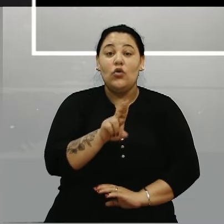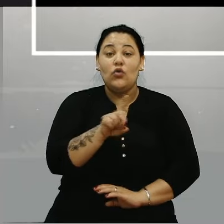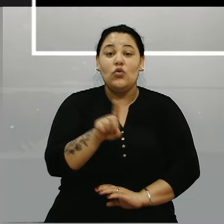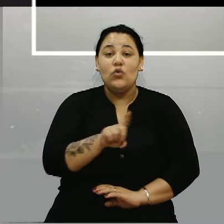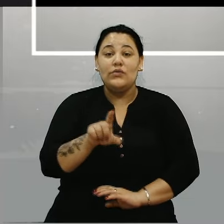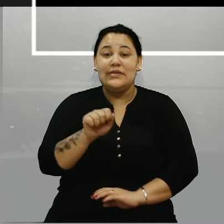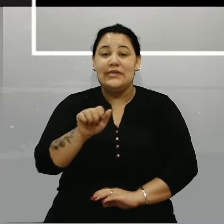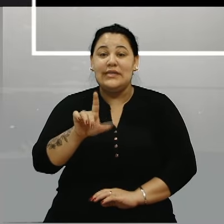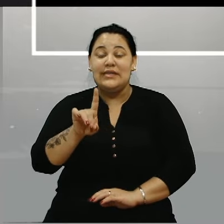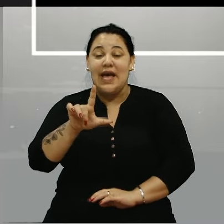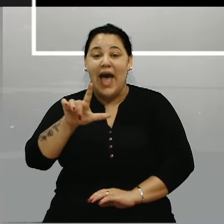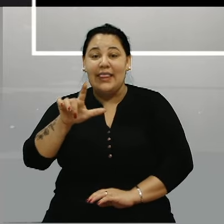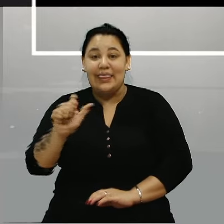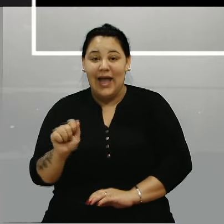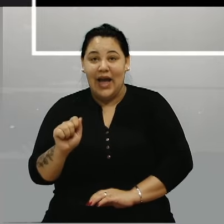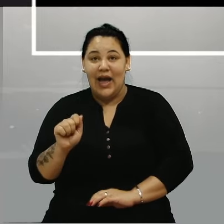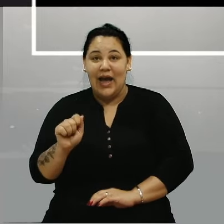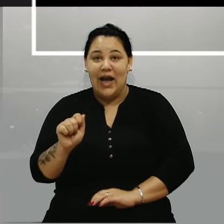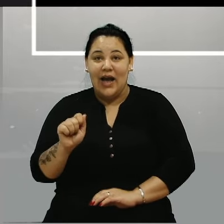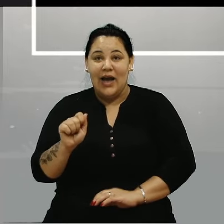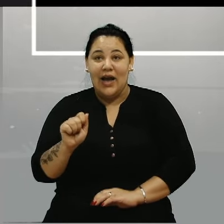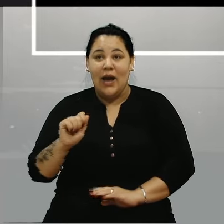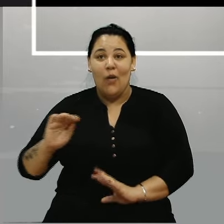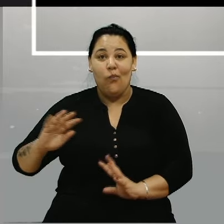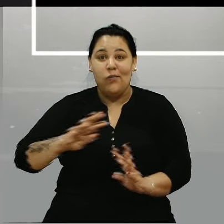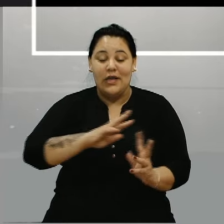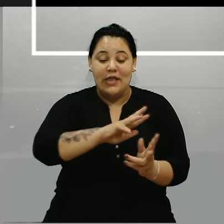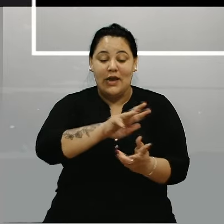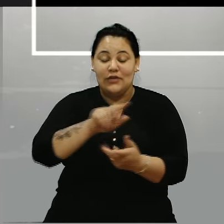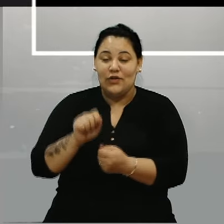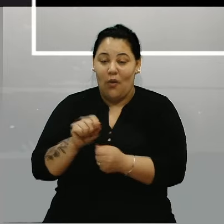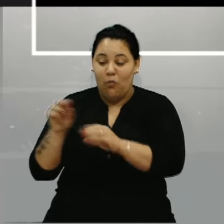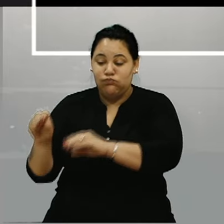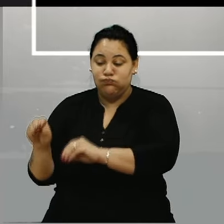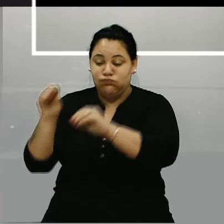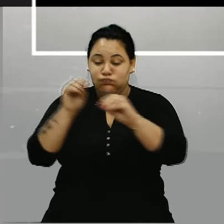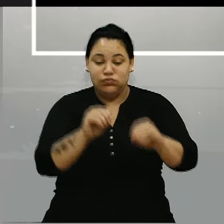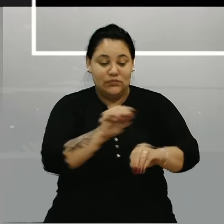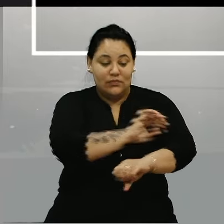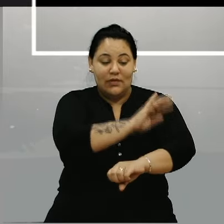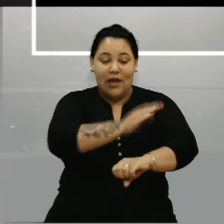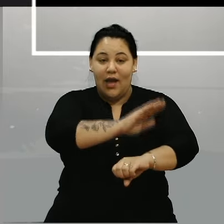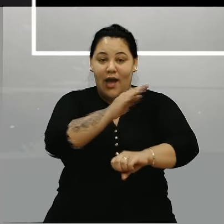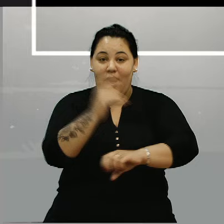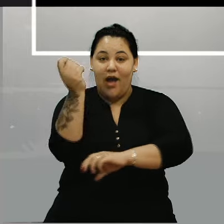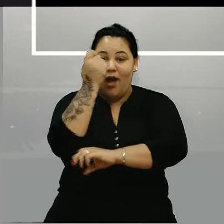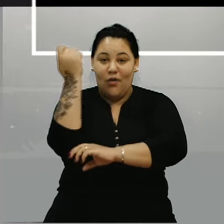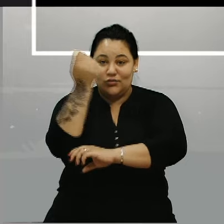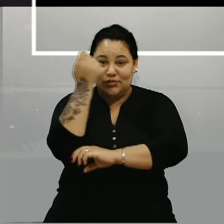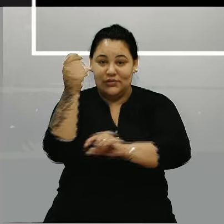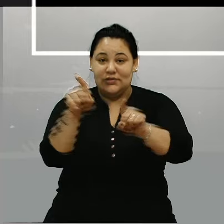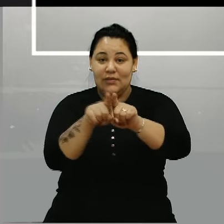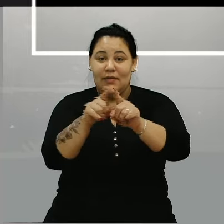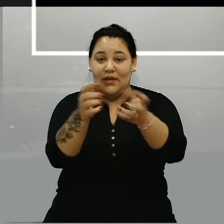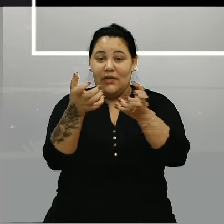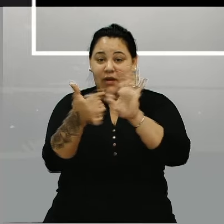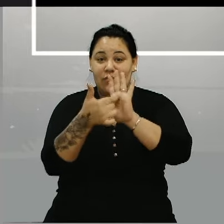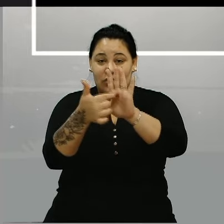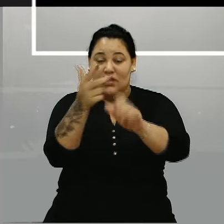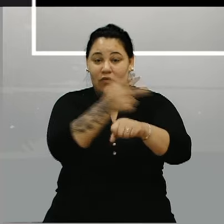que está sendo sediada em Caxias, para a Serra Gaúcha. E desde o início, eu queria talvez passar um vídeo